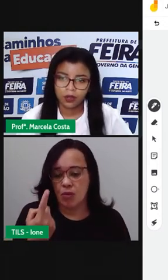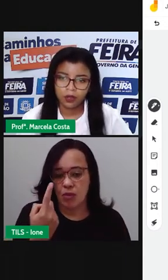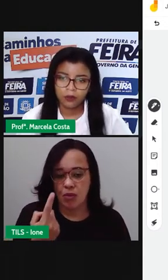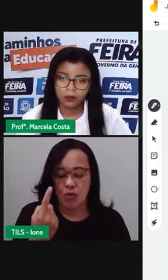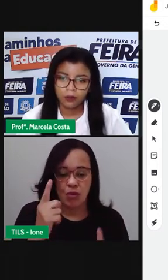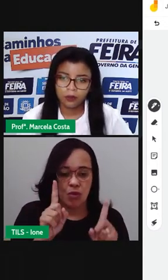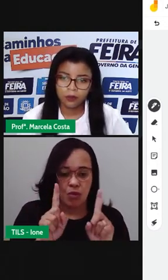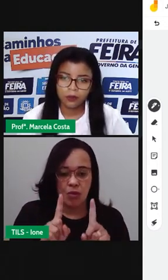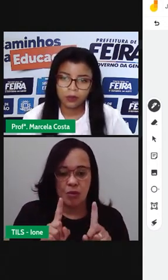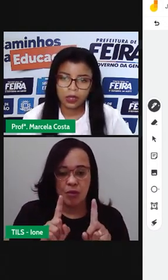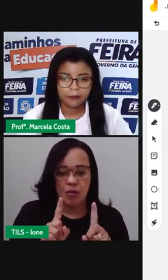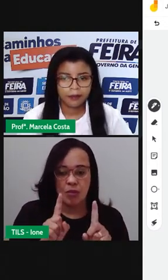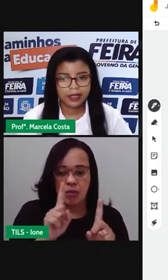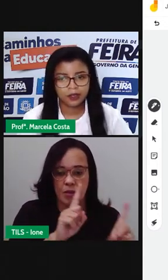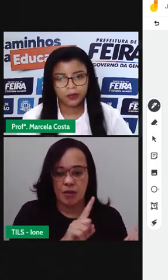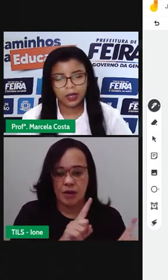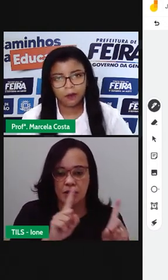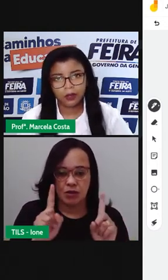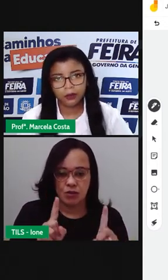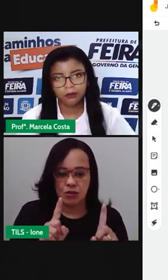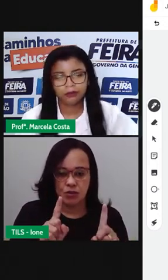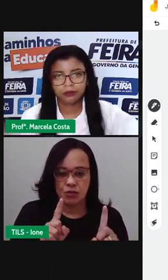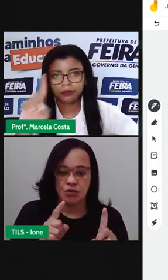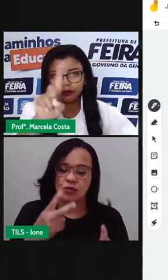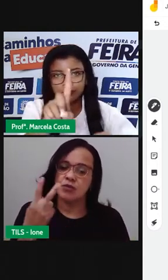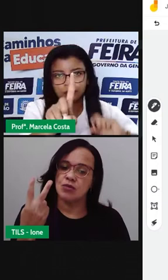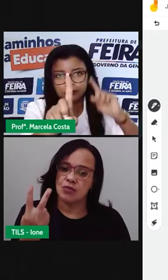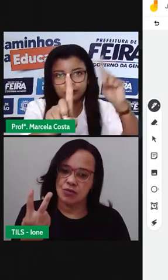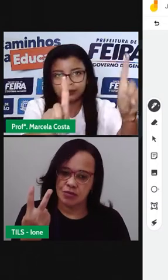ó, 1 mais 1 é quanto?